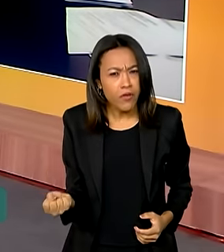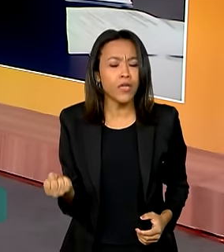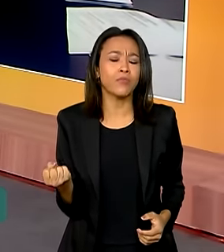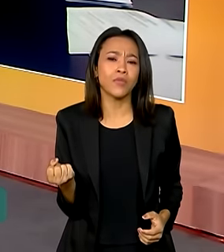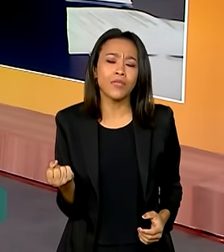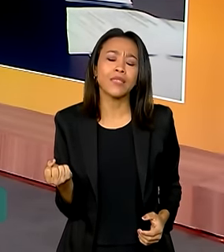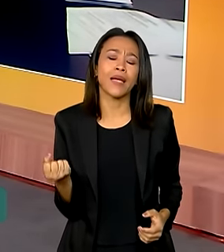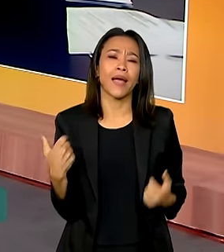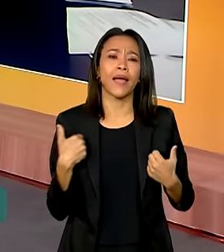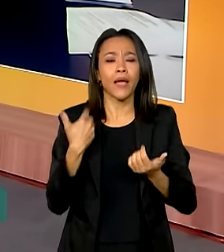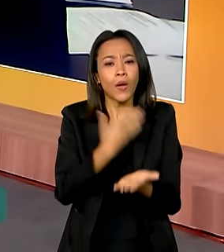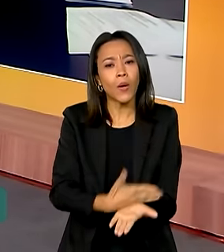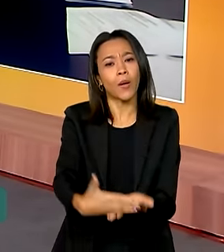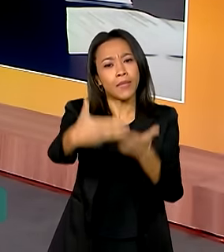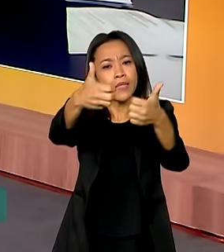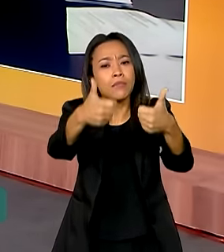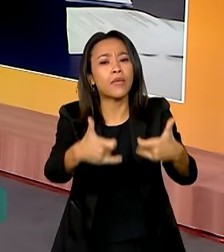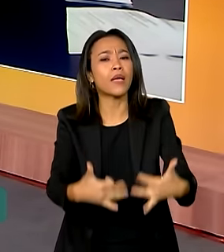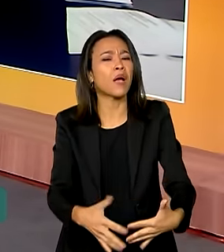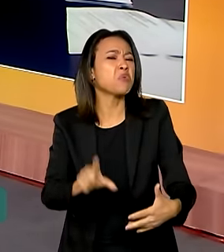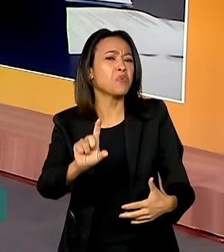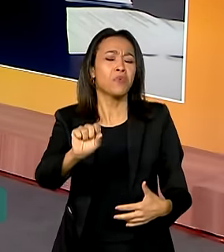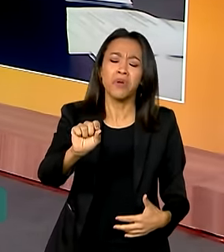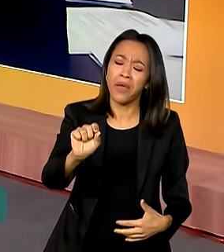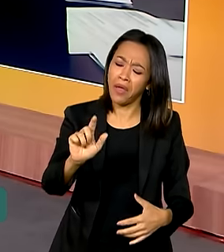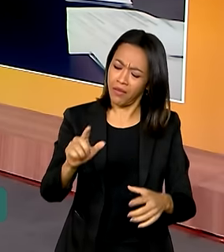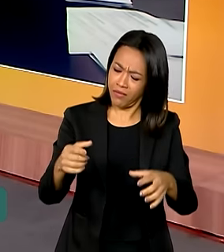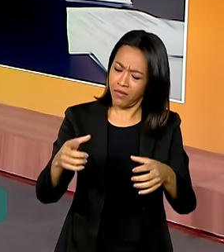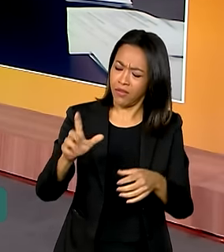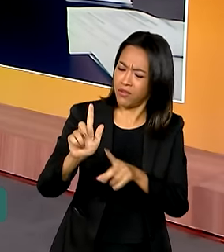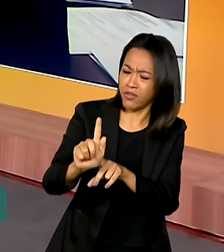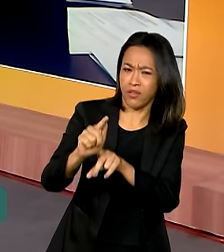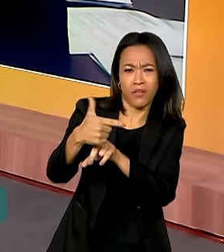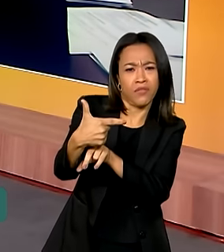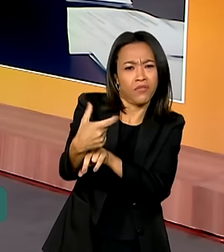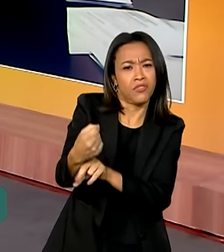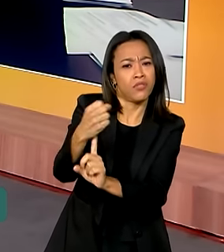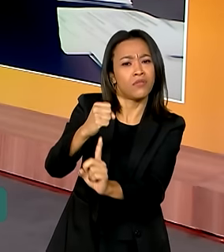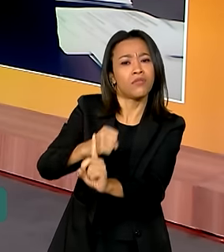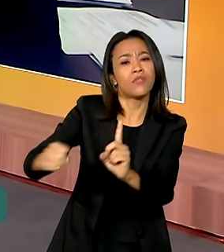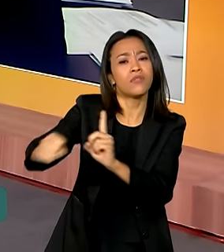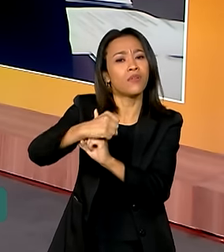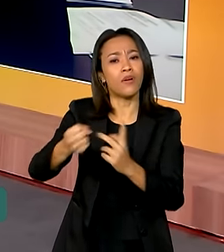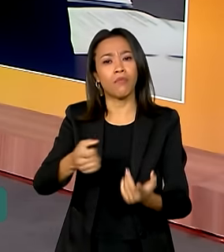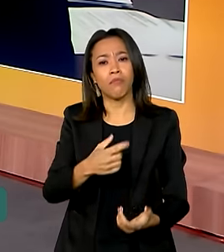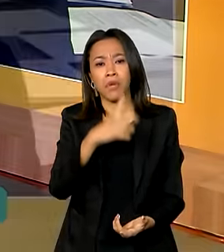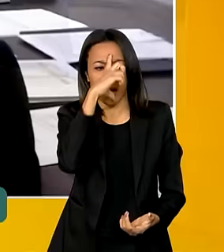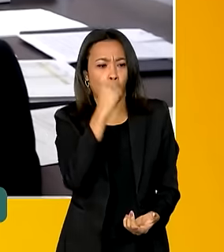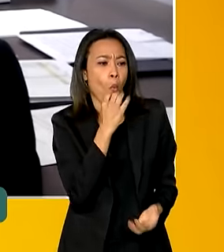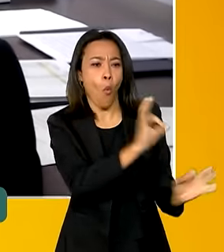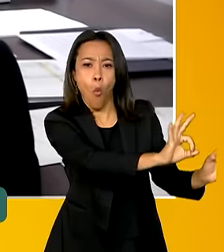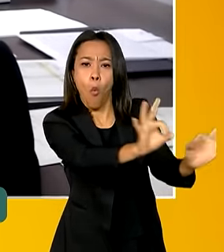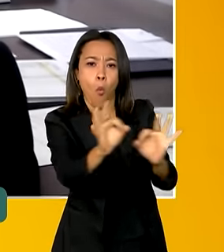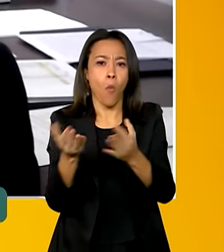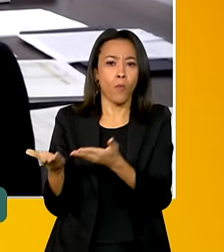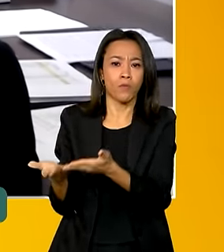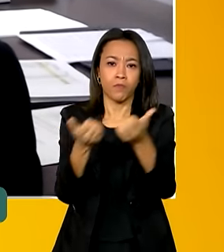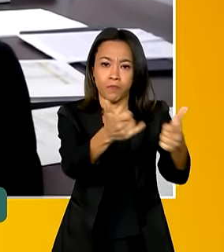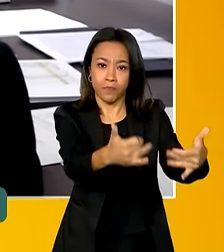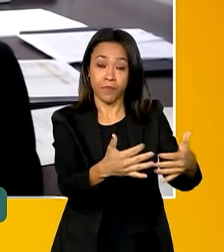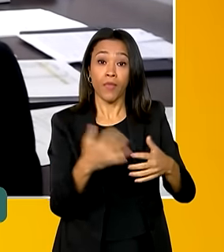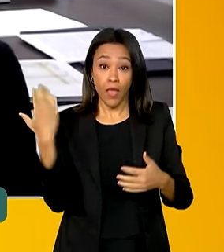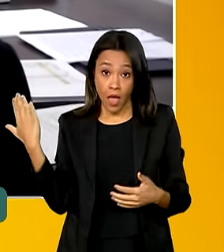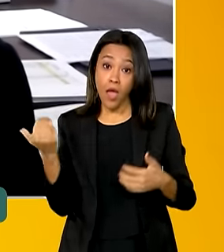explicando o que é o G20 social, para quem ainda não conhece. O G20 social é um